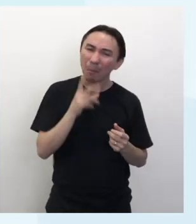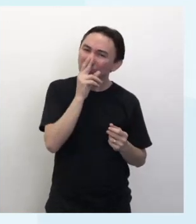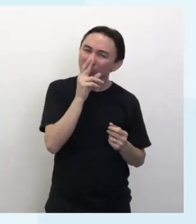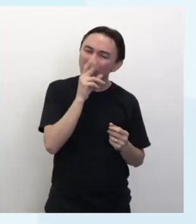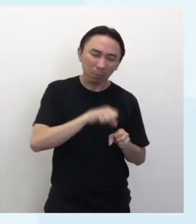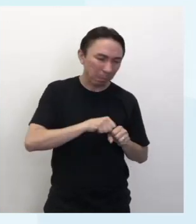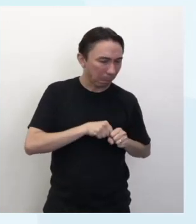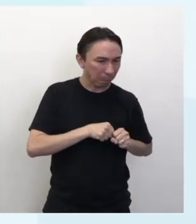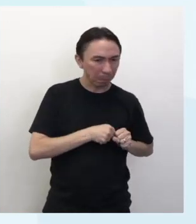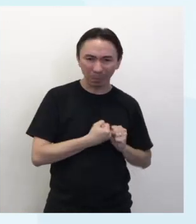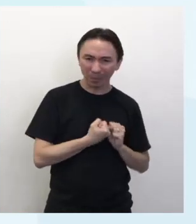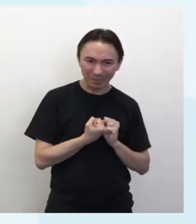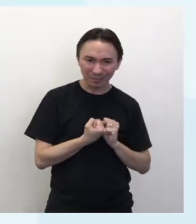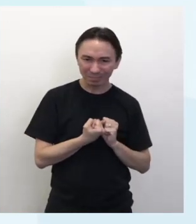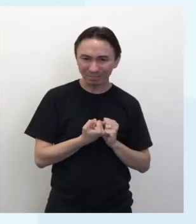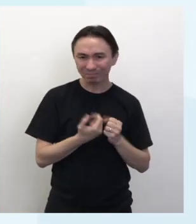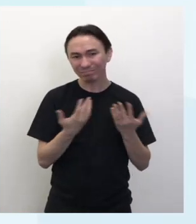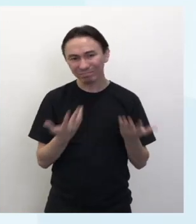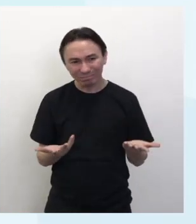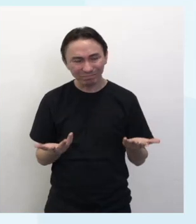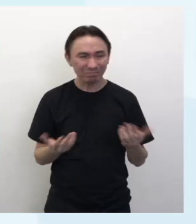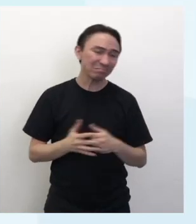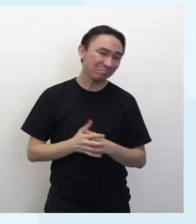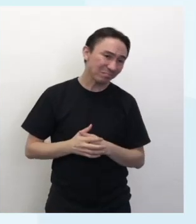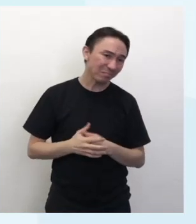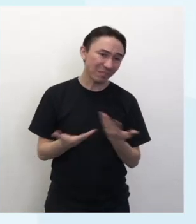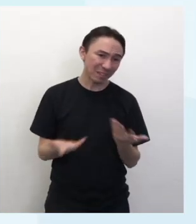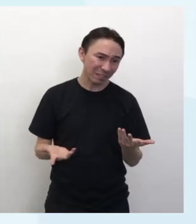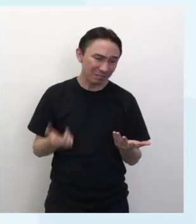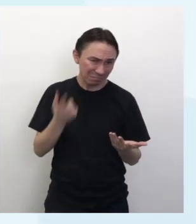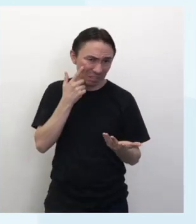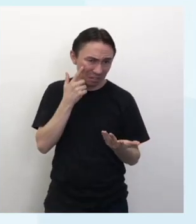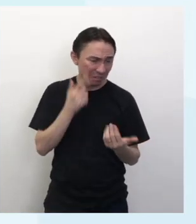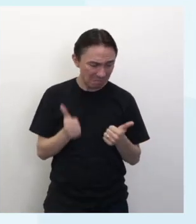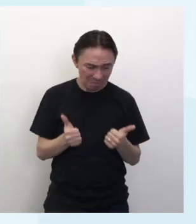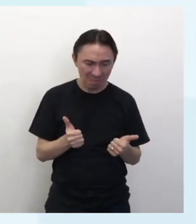Não sei se em igual dose, mas enfim, saciados.